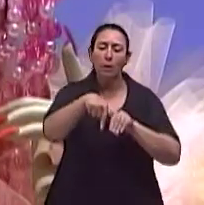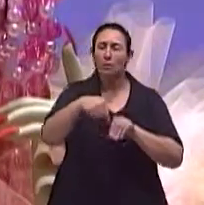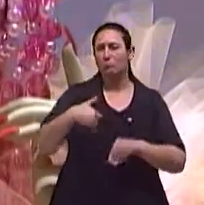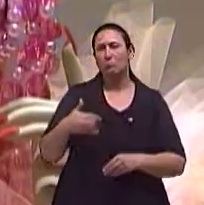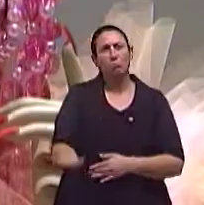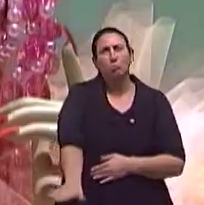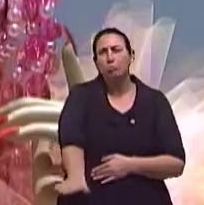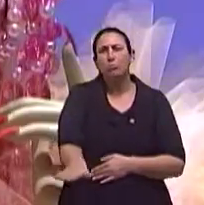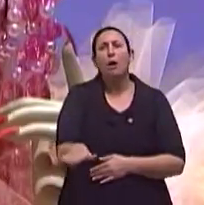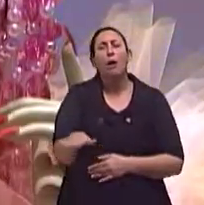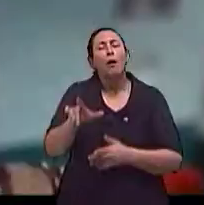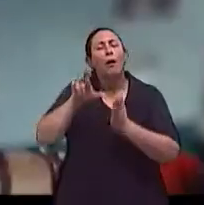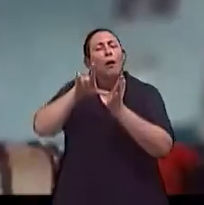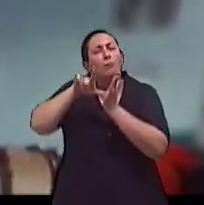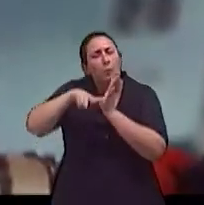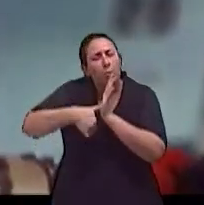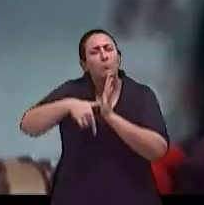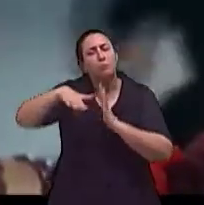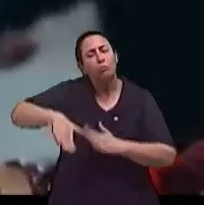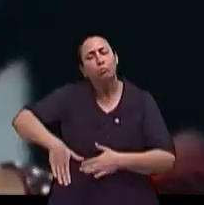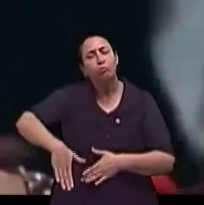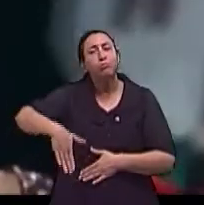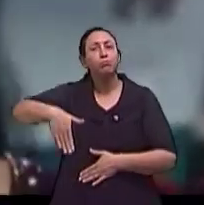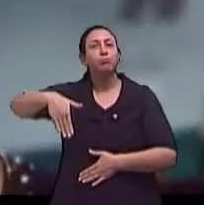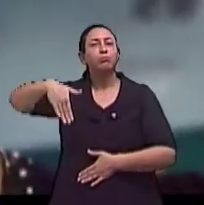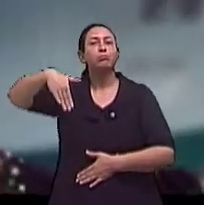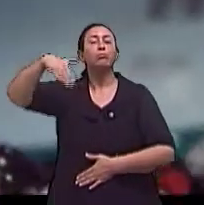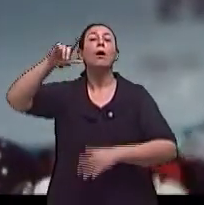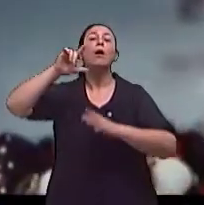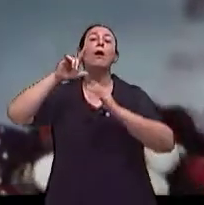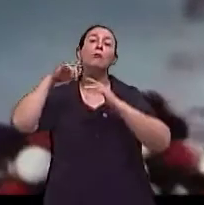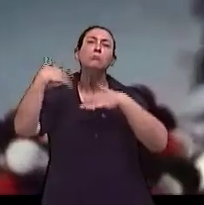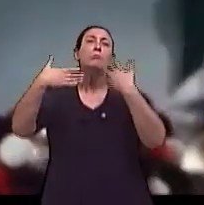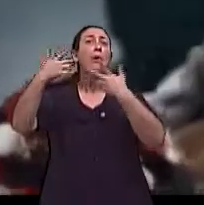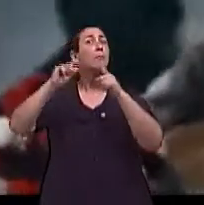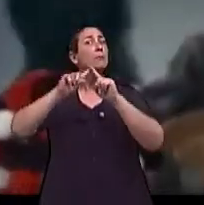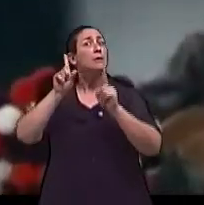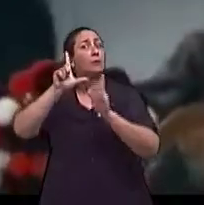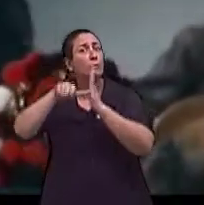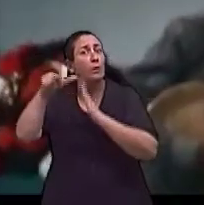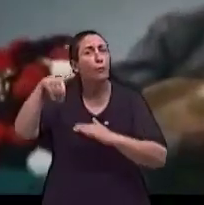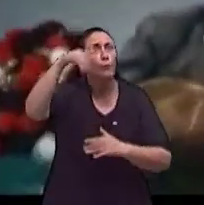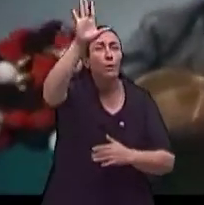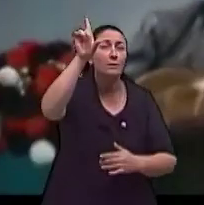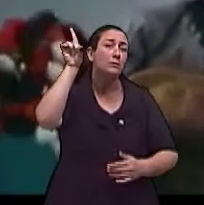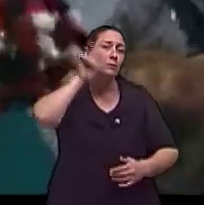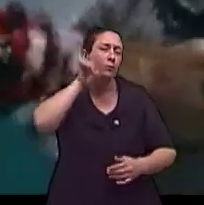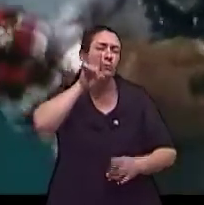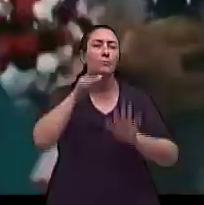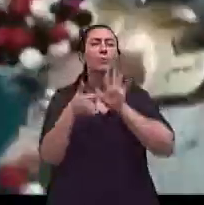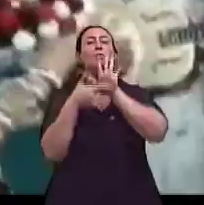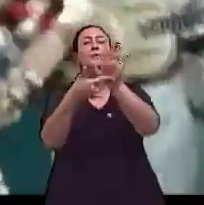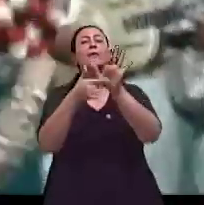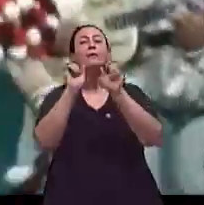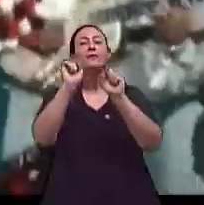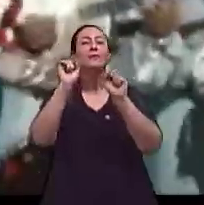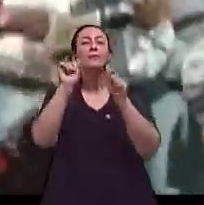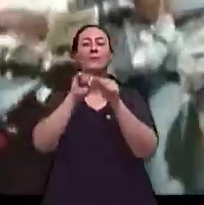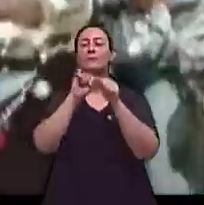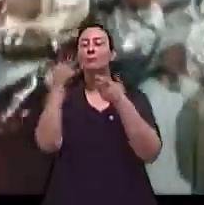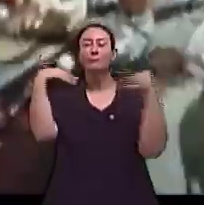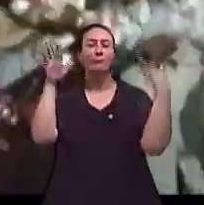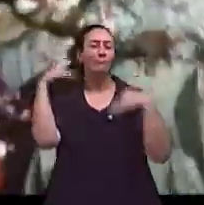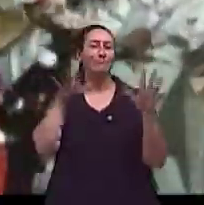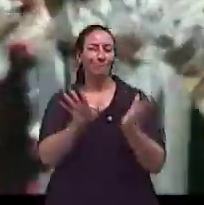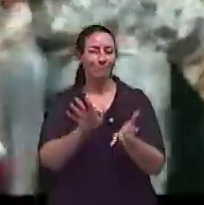saiu de Portugal, foi para o Brasil e acabou estourando mesmo, não foi nos Estados Unidos, mas representando essa figura mais alegórica, né? Foi onde amaram